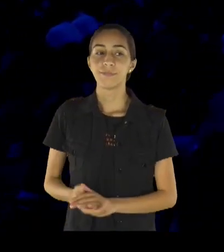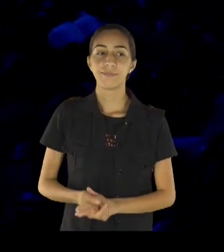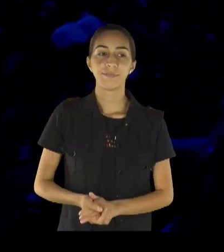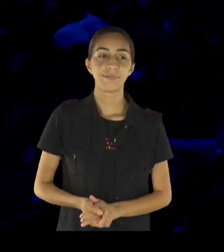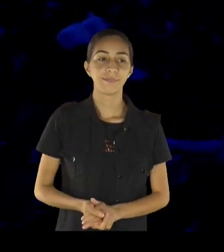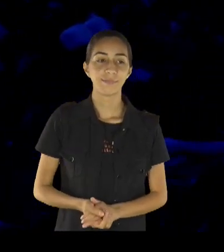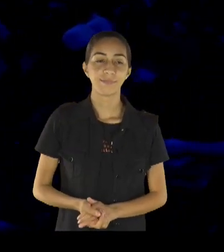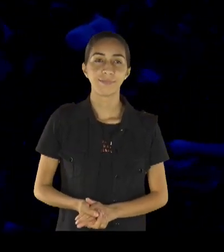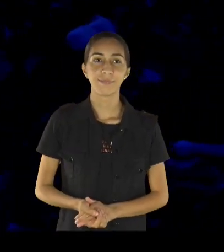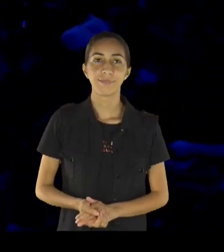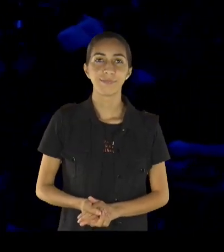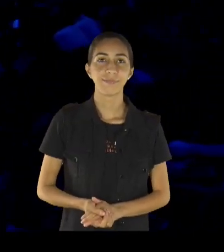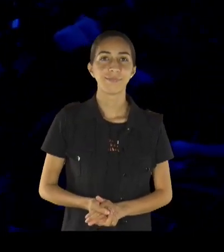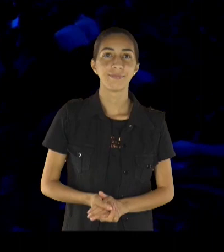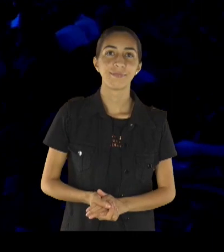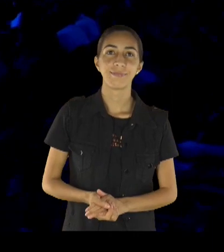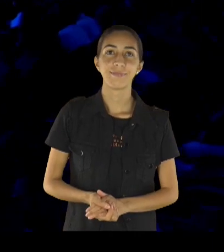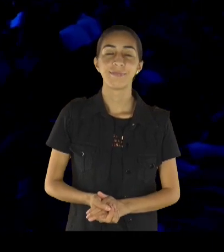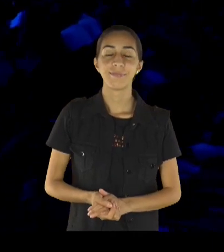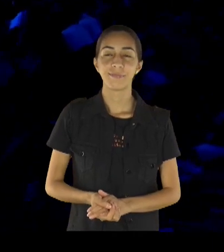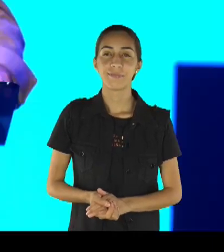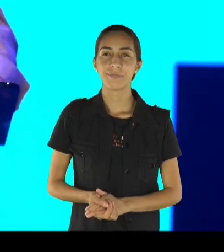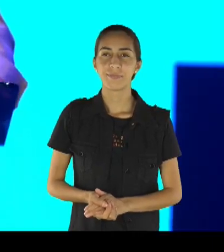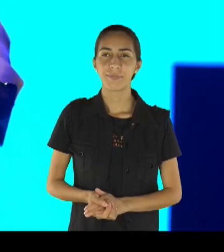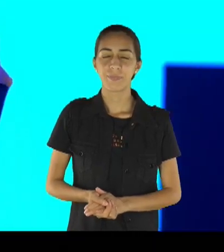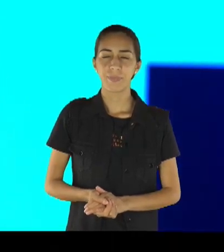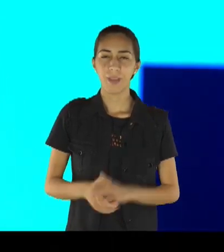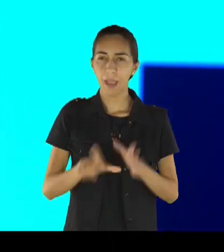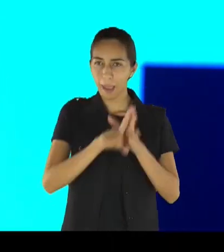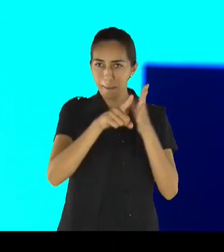fala sobre, é um capítulo longo, mas fala sobre Paulo,